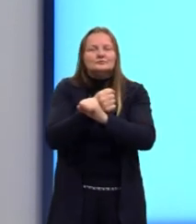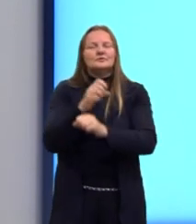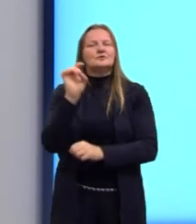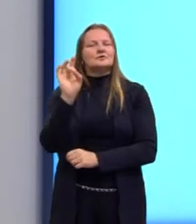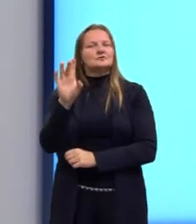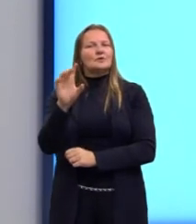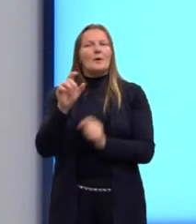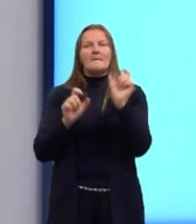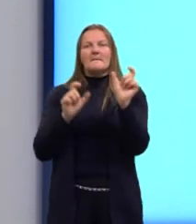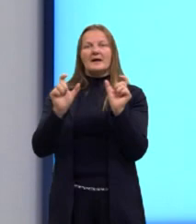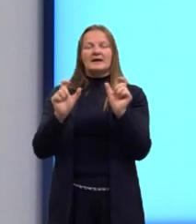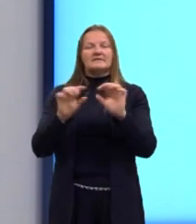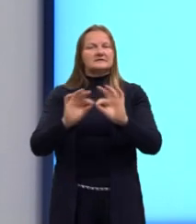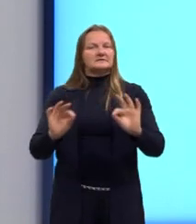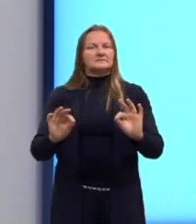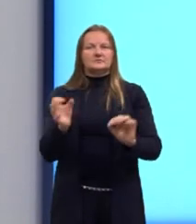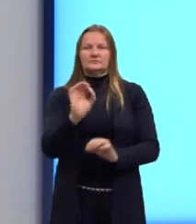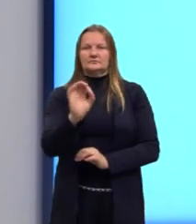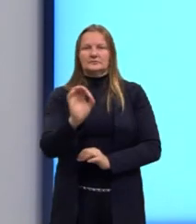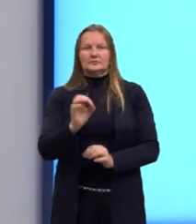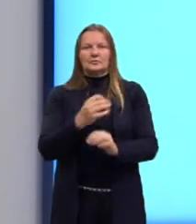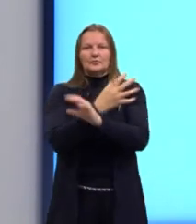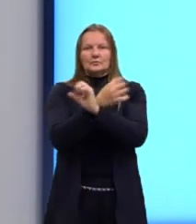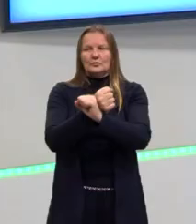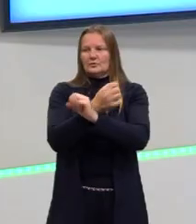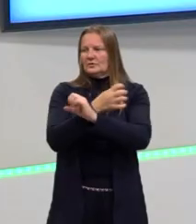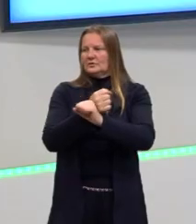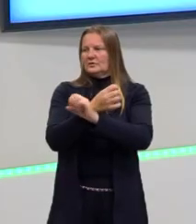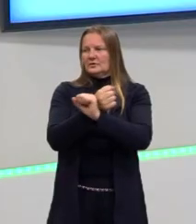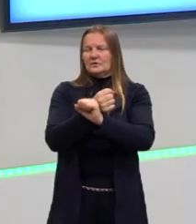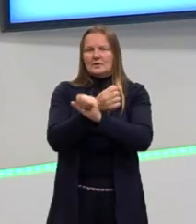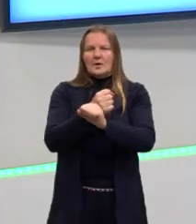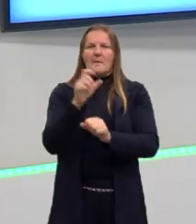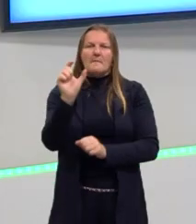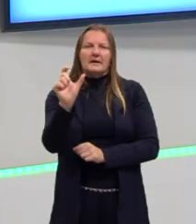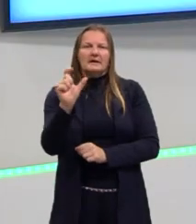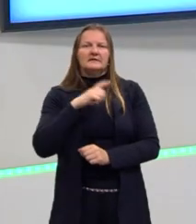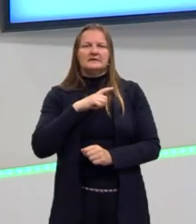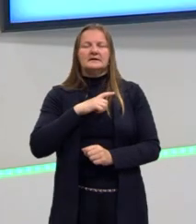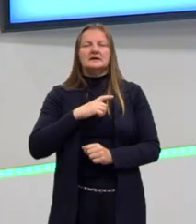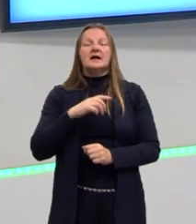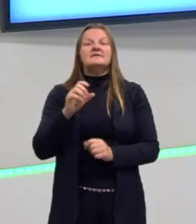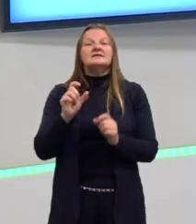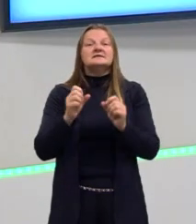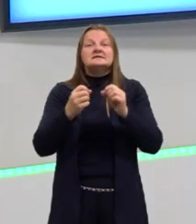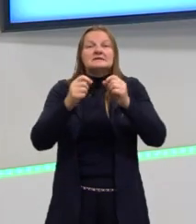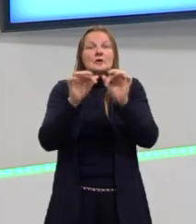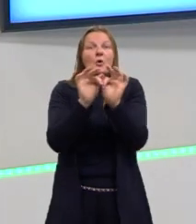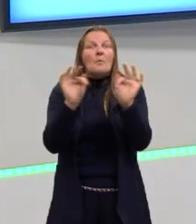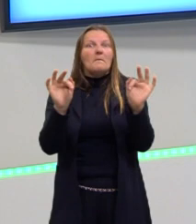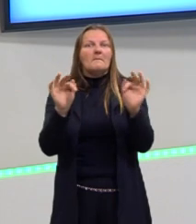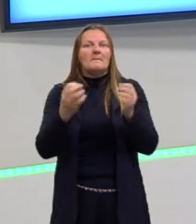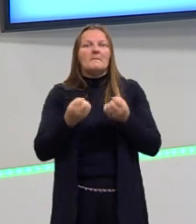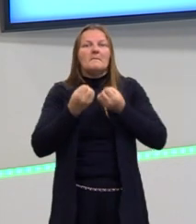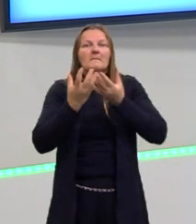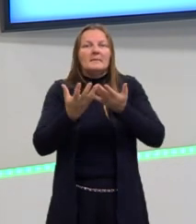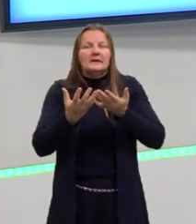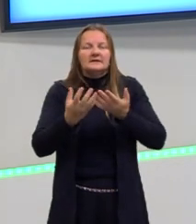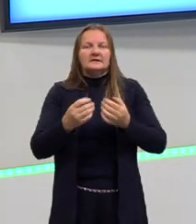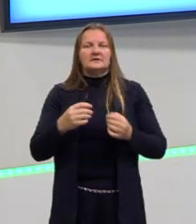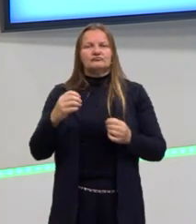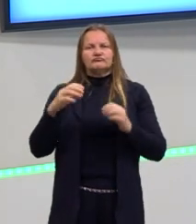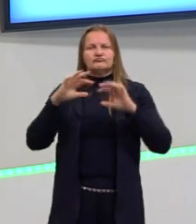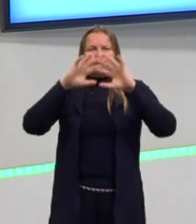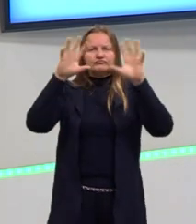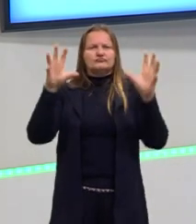palavras simples. de só uma palavrinha. Não, às vezes é uma expressão. E essa expressão me dá